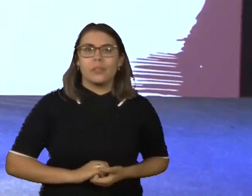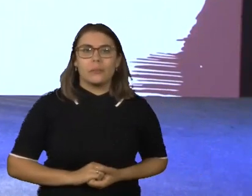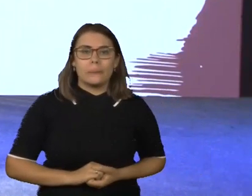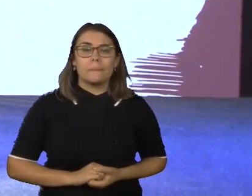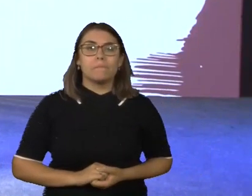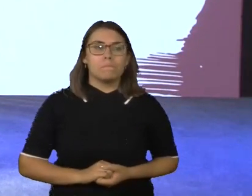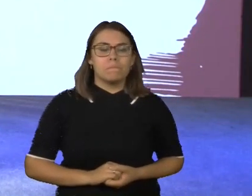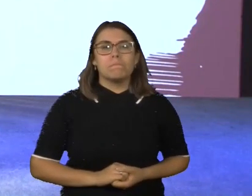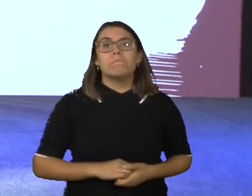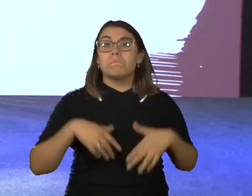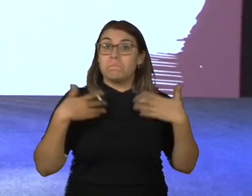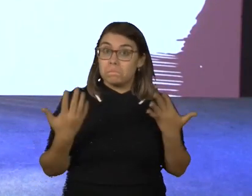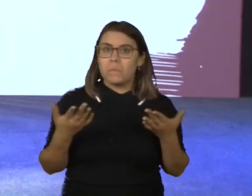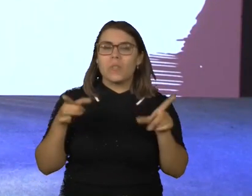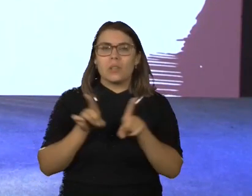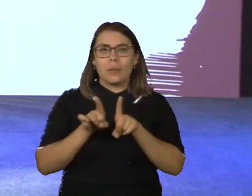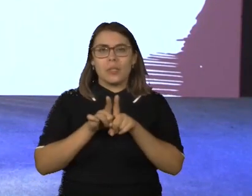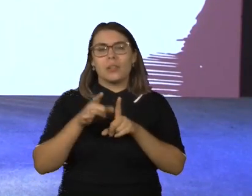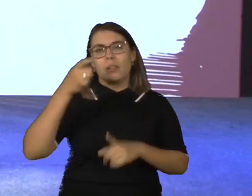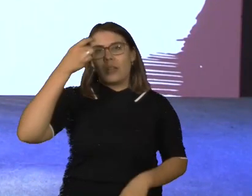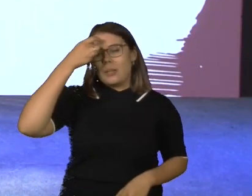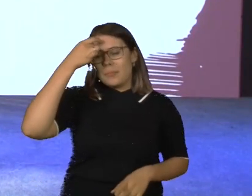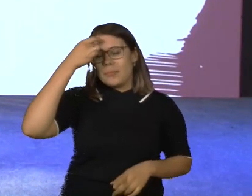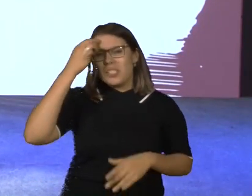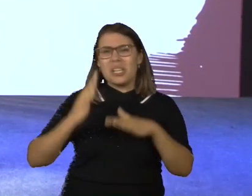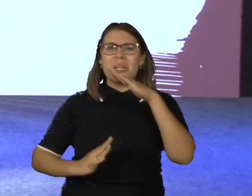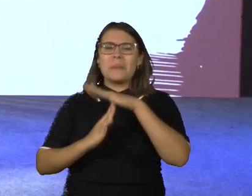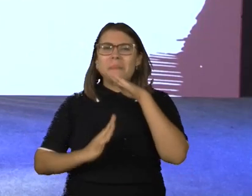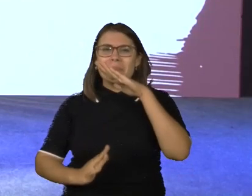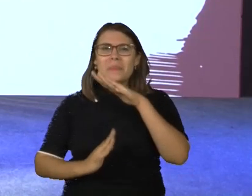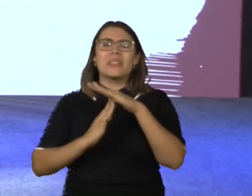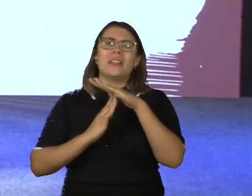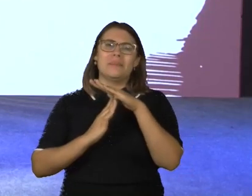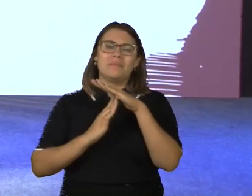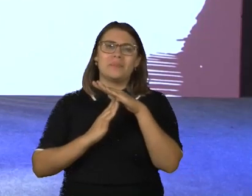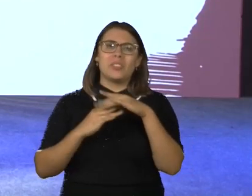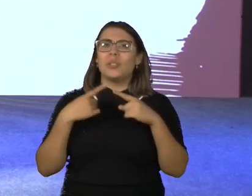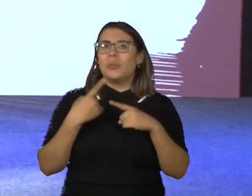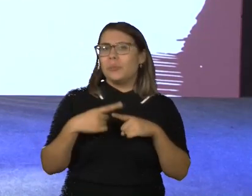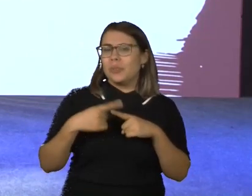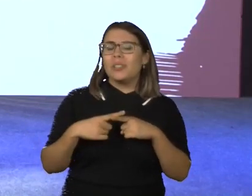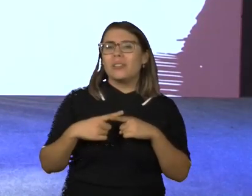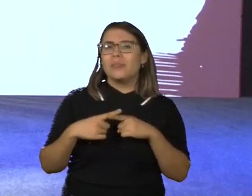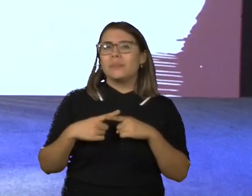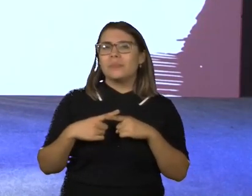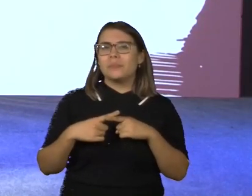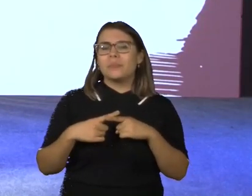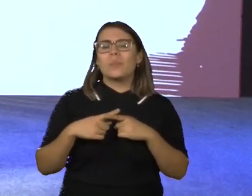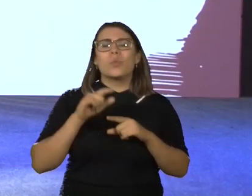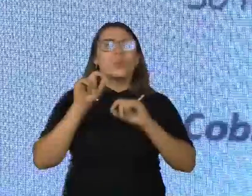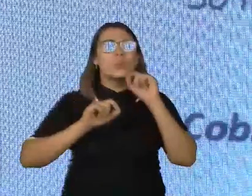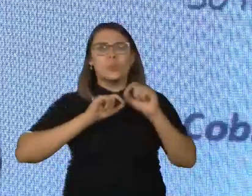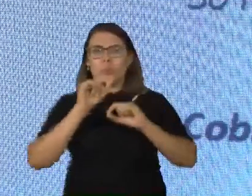Bom, também temos uma mente limitada no ativismo, gente. Pessoas do ativismo que, na verdade, fazem um ativismo que a gente